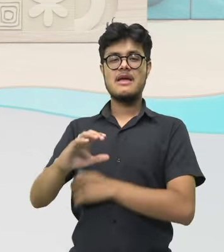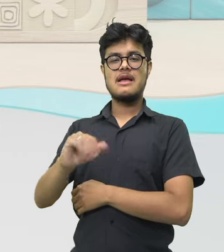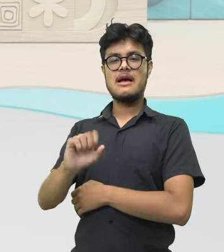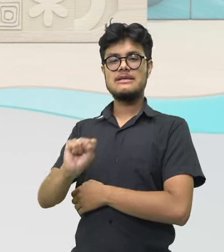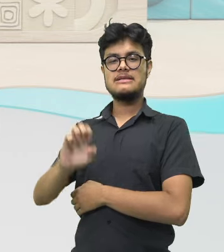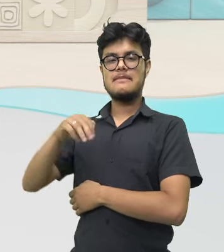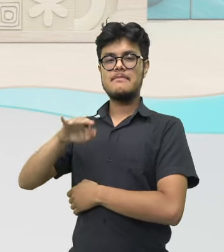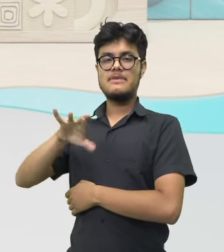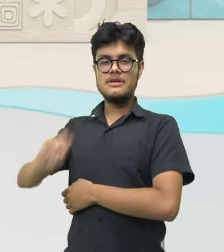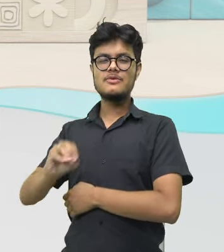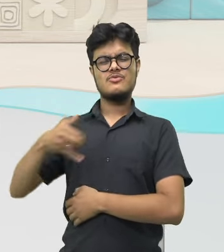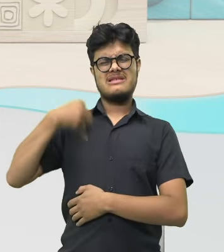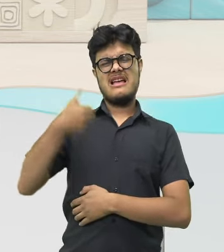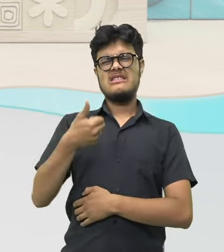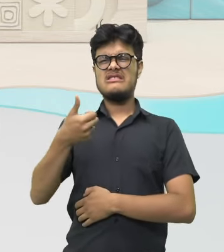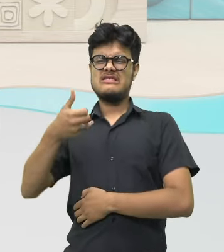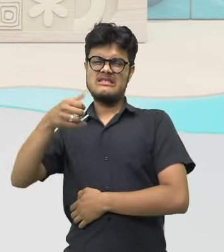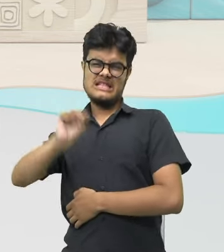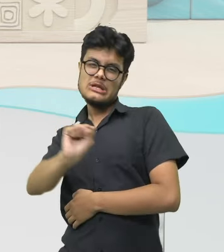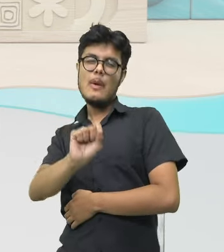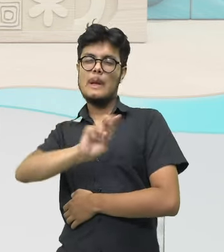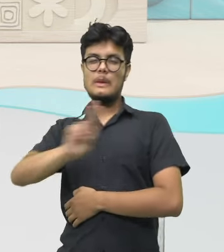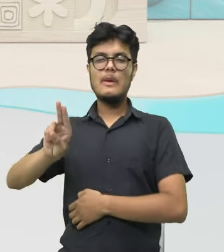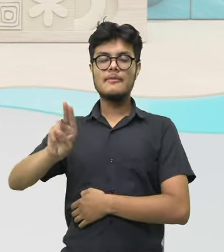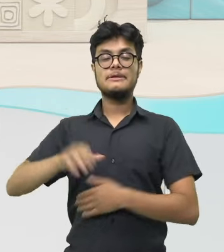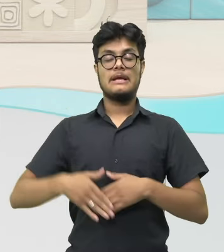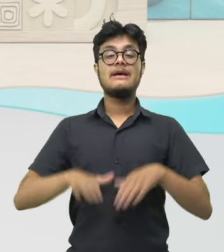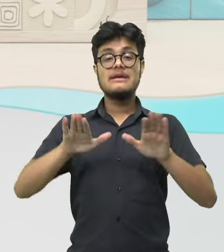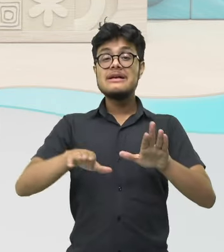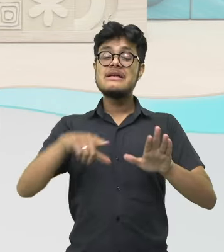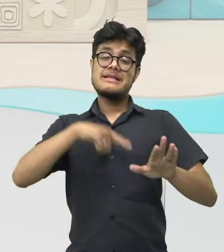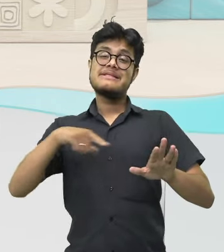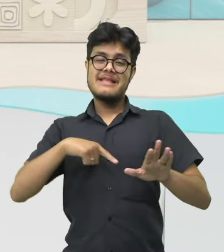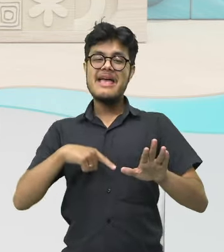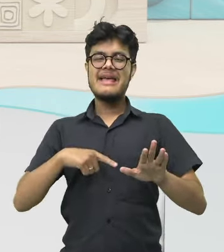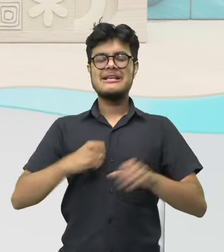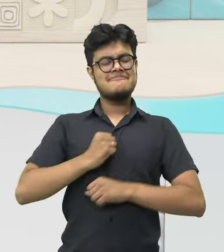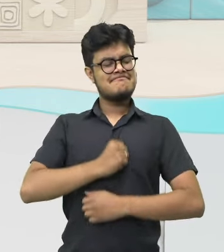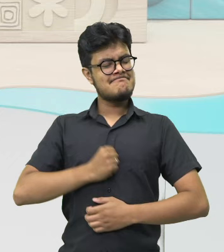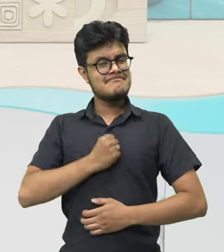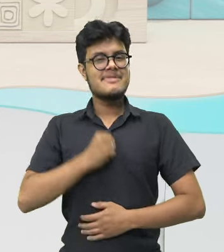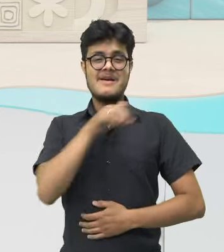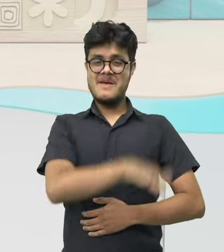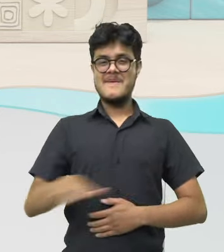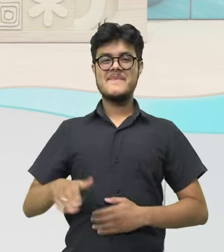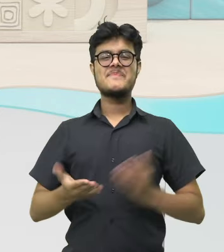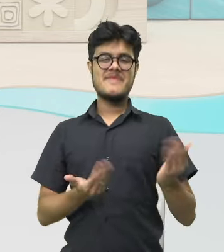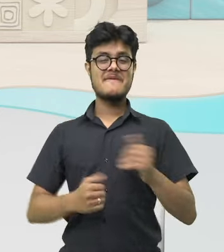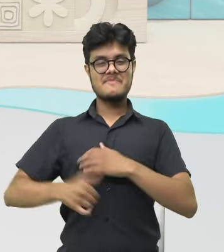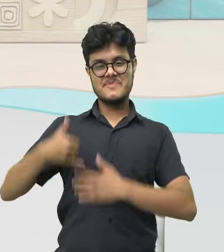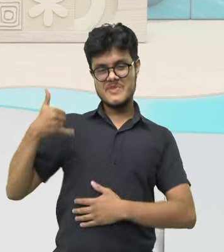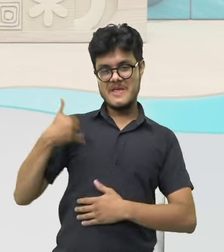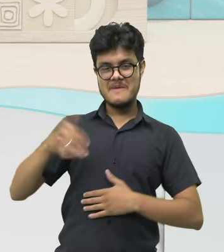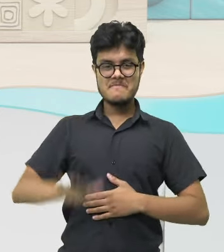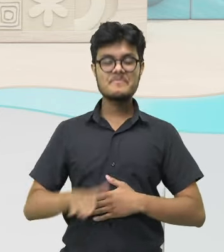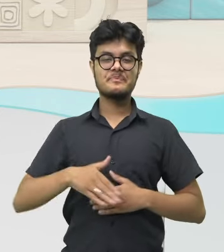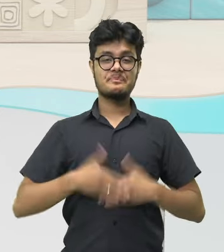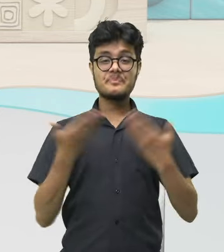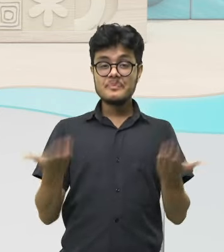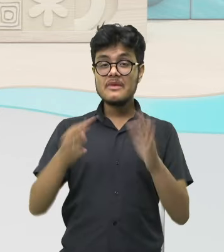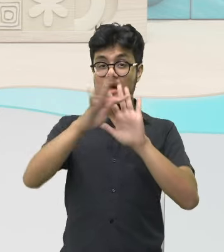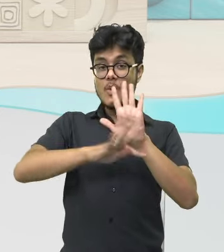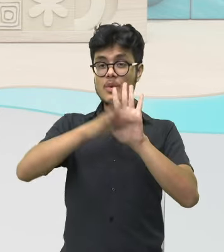Meus oito anos, mostrando que o nosso poeta ali também tinha saudade da infância. E aí, é um